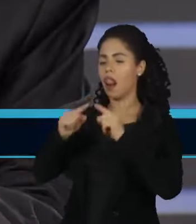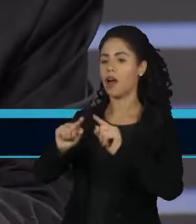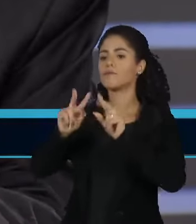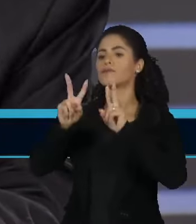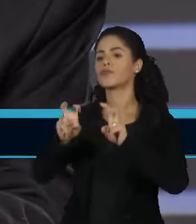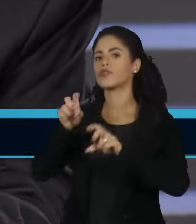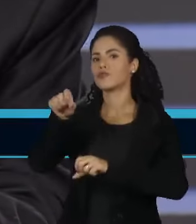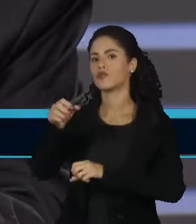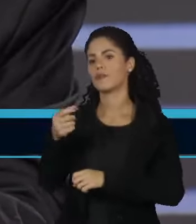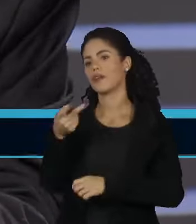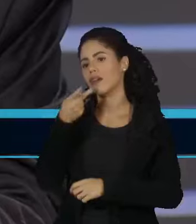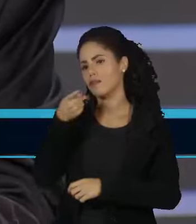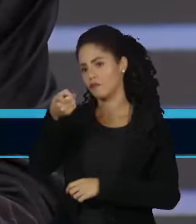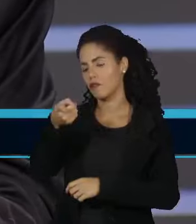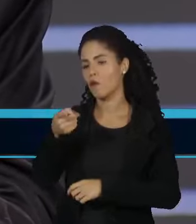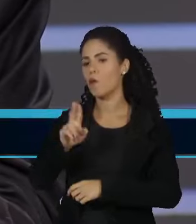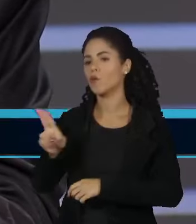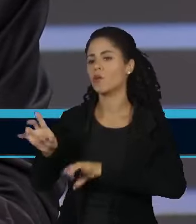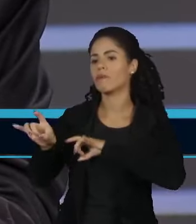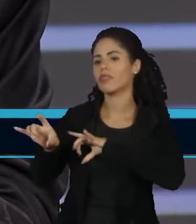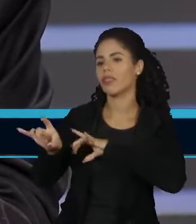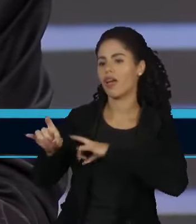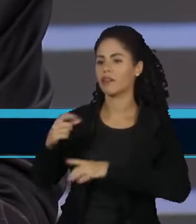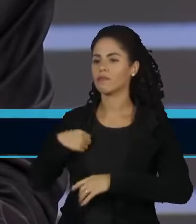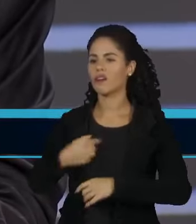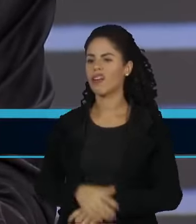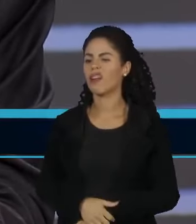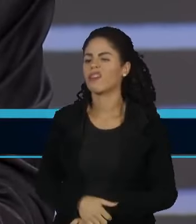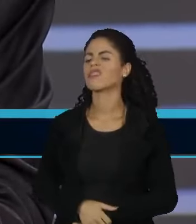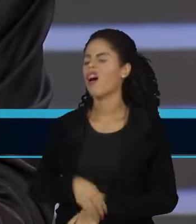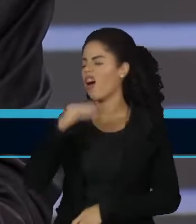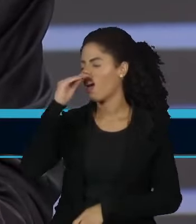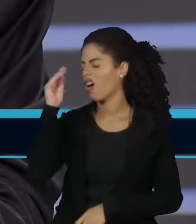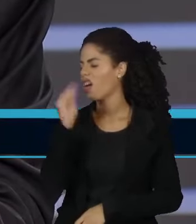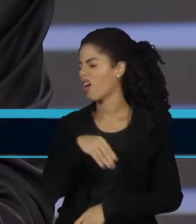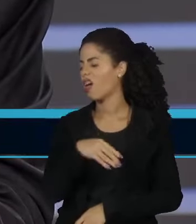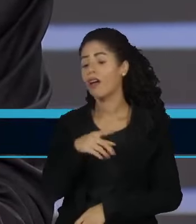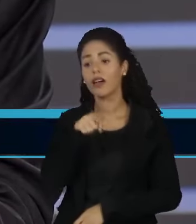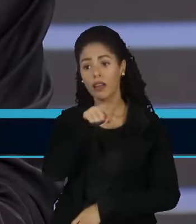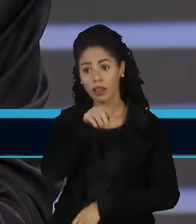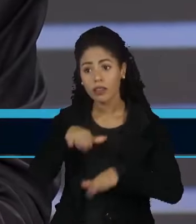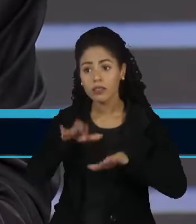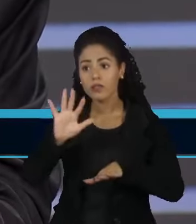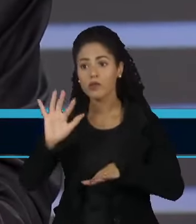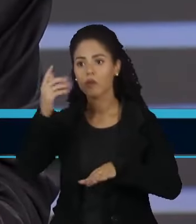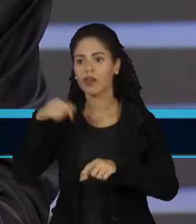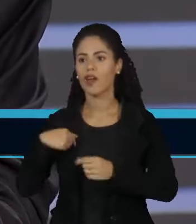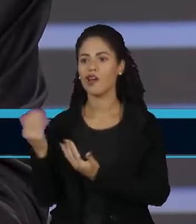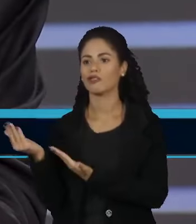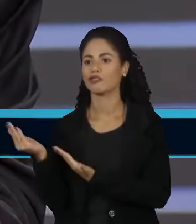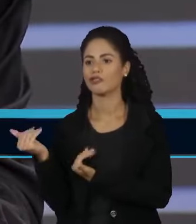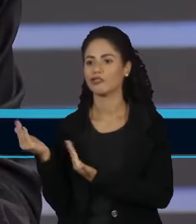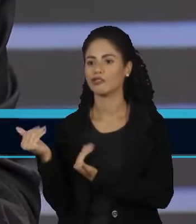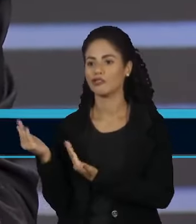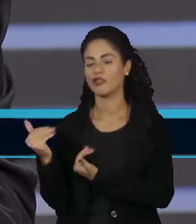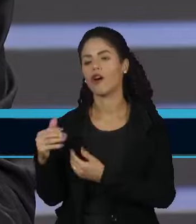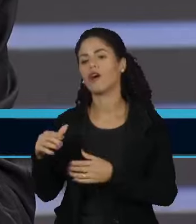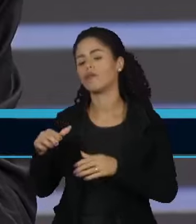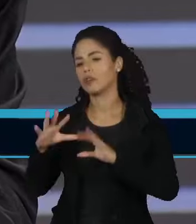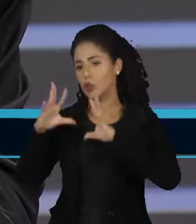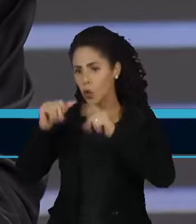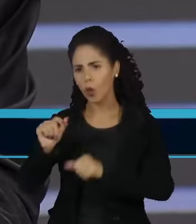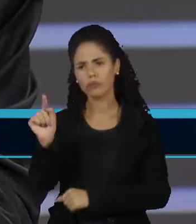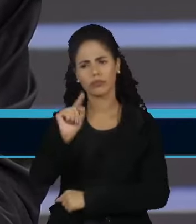ao... Ele citou o nome técnico para corpo mole, né? A gente sabe que os chamados jovens, a classe D, é claro que não são